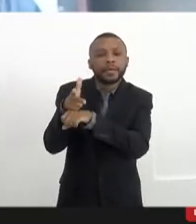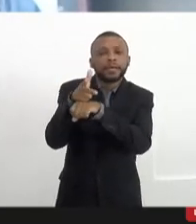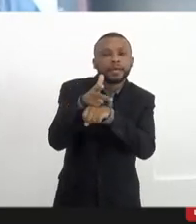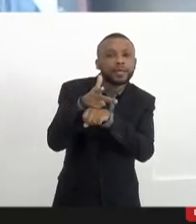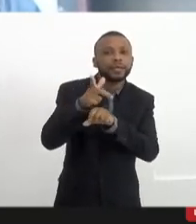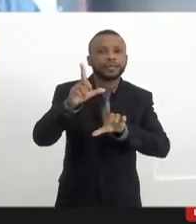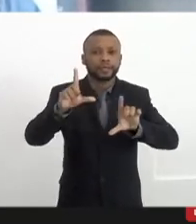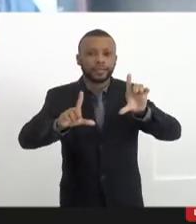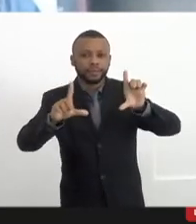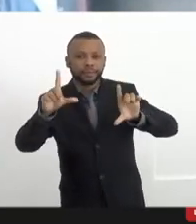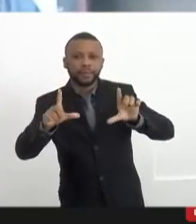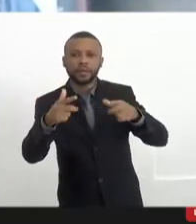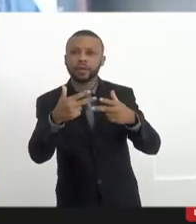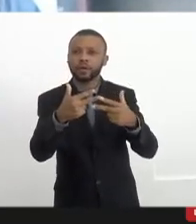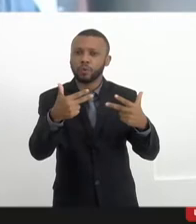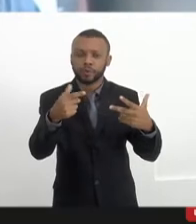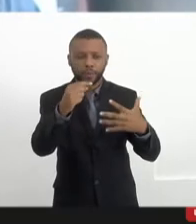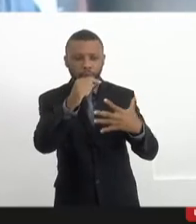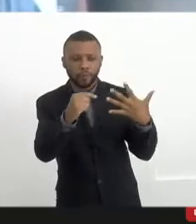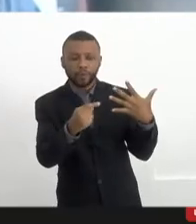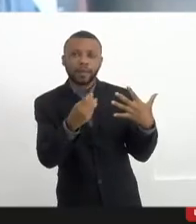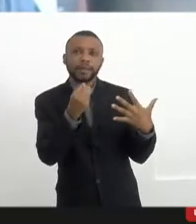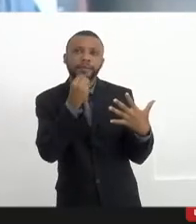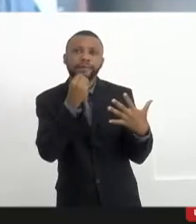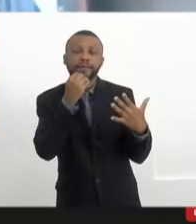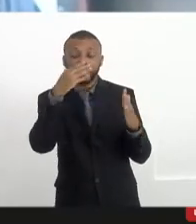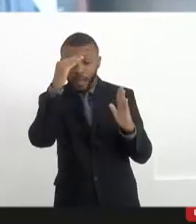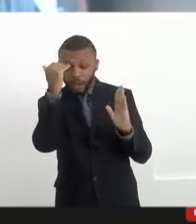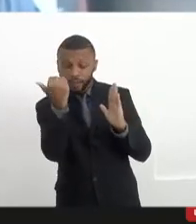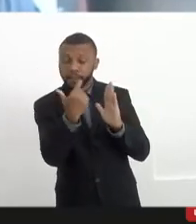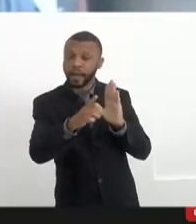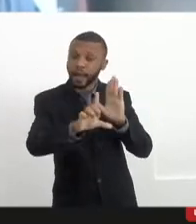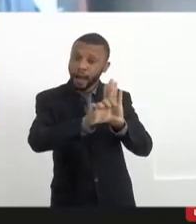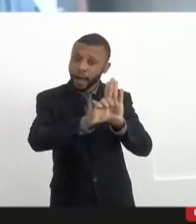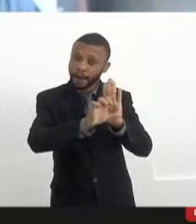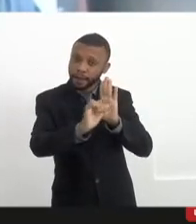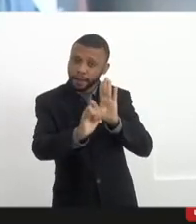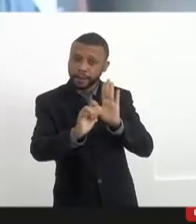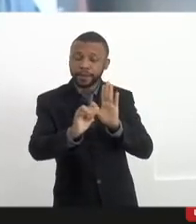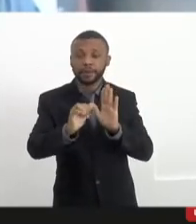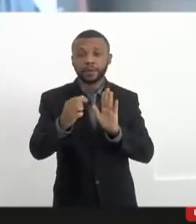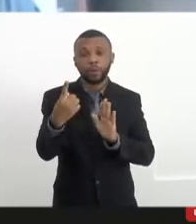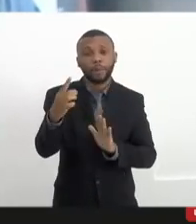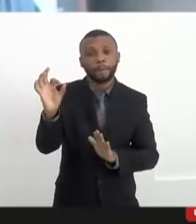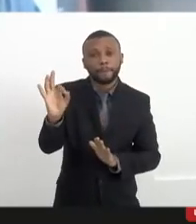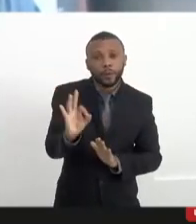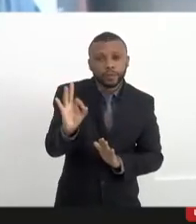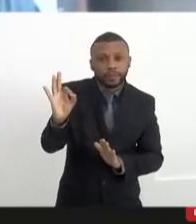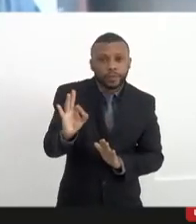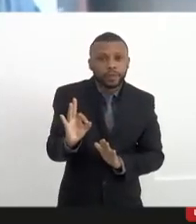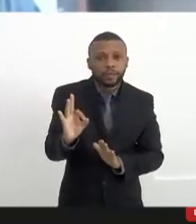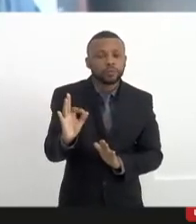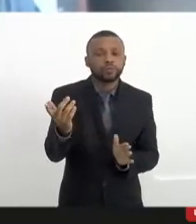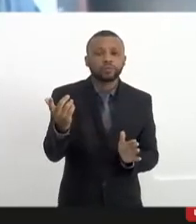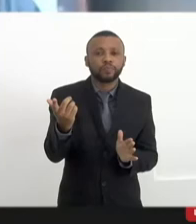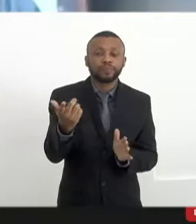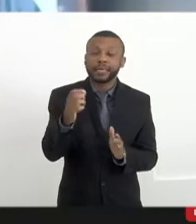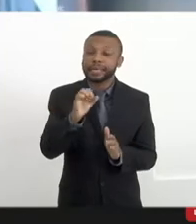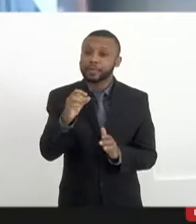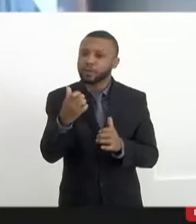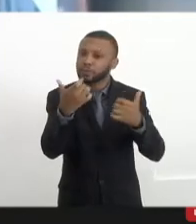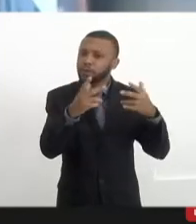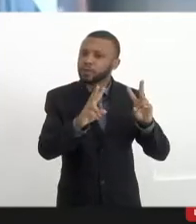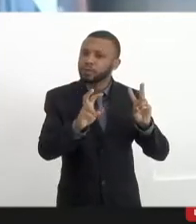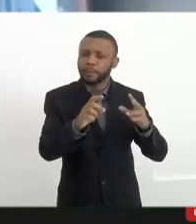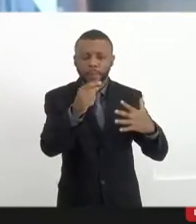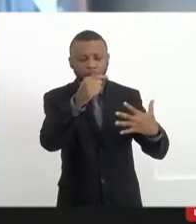TVs, etc., deveria estar cumprindo a lei de 1%, o não dizer dos outros projetos, inclusive o eu